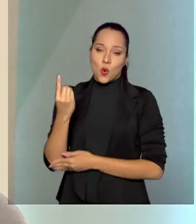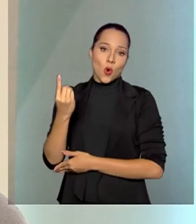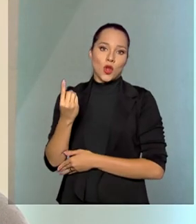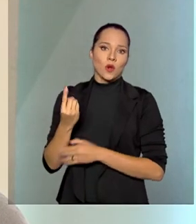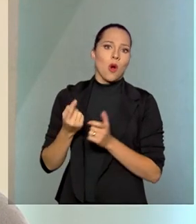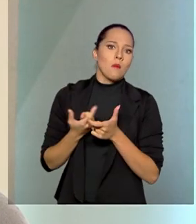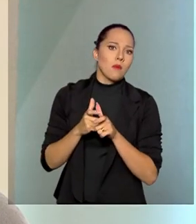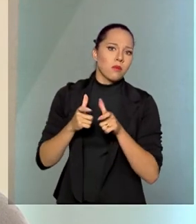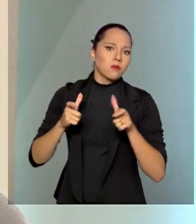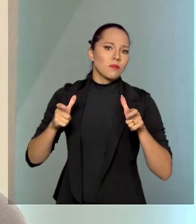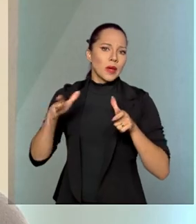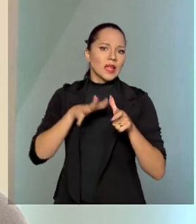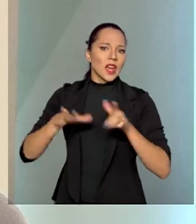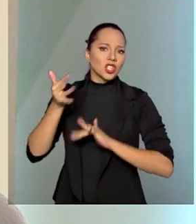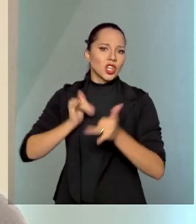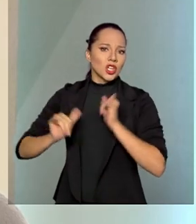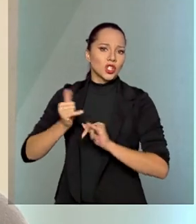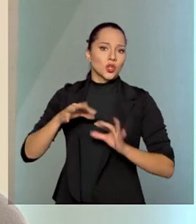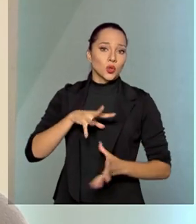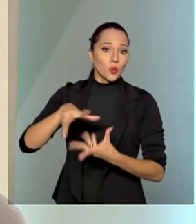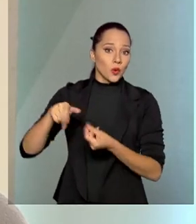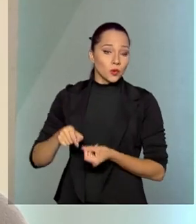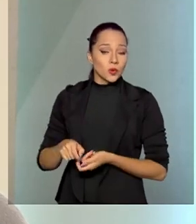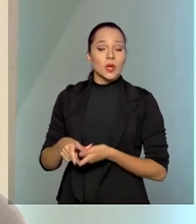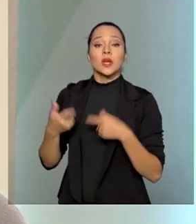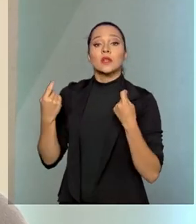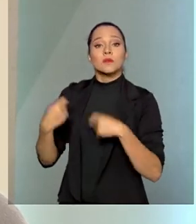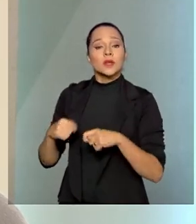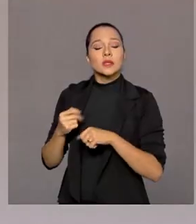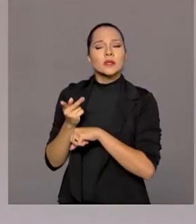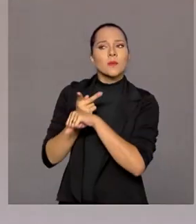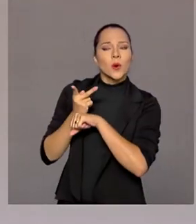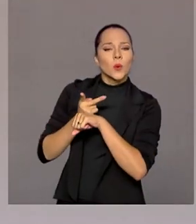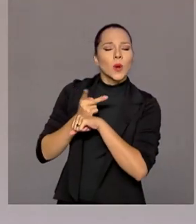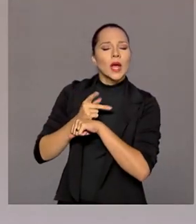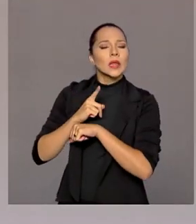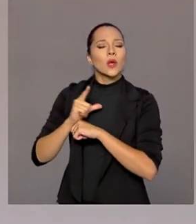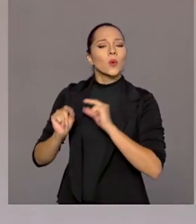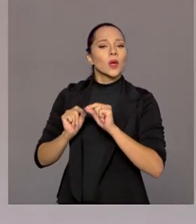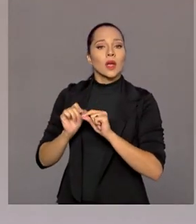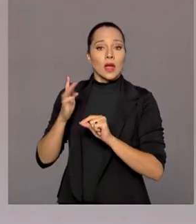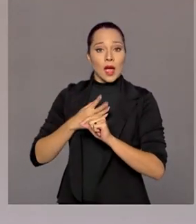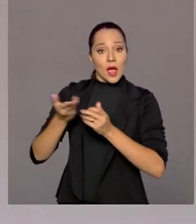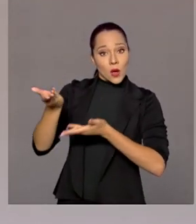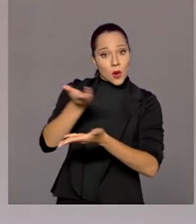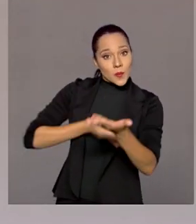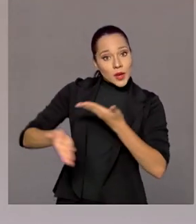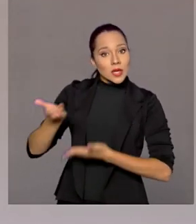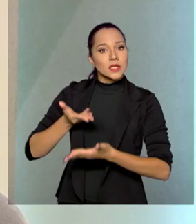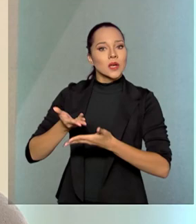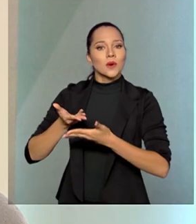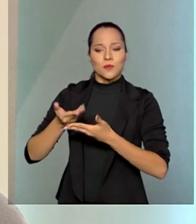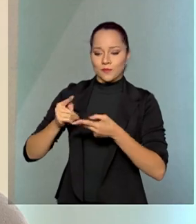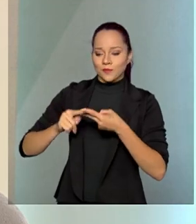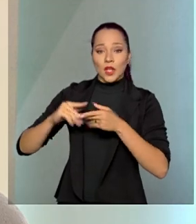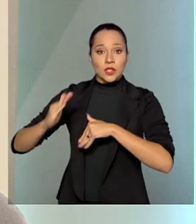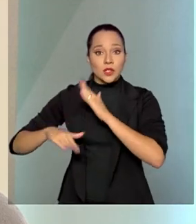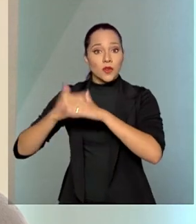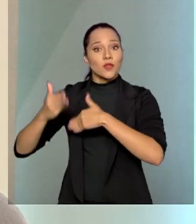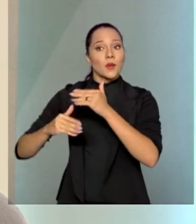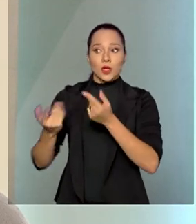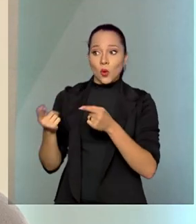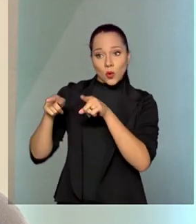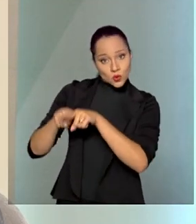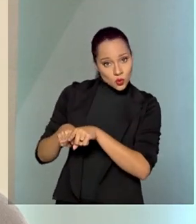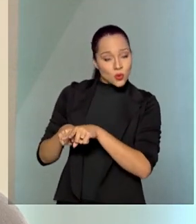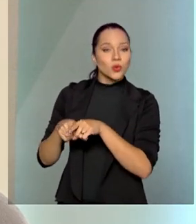a expansão energética do mundo. O que nós temos que procurar é cooperação, desenvolvimento conjunto, e